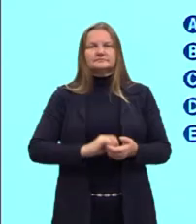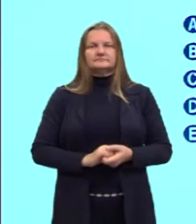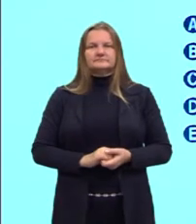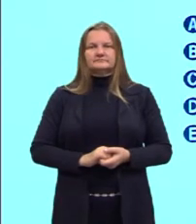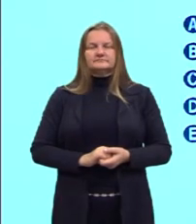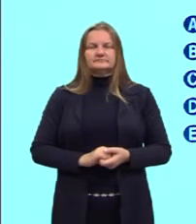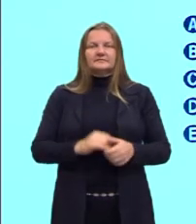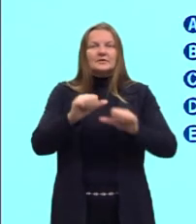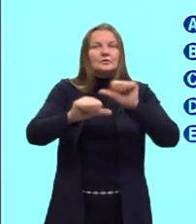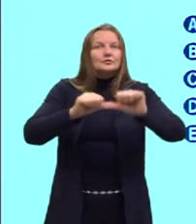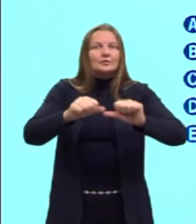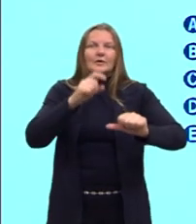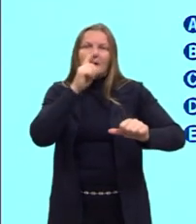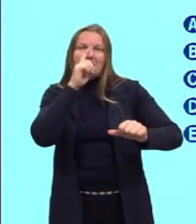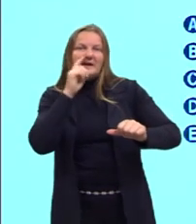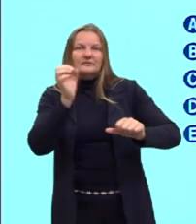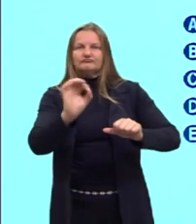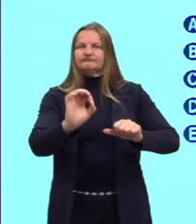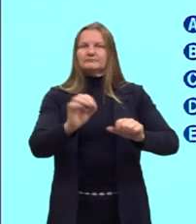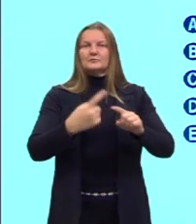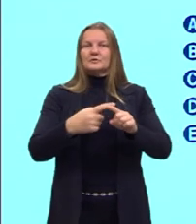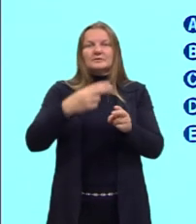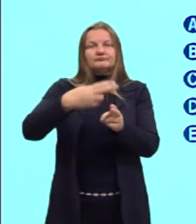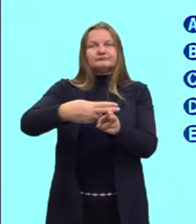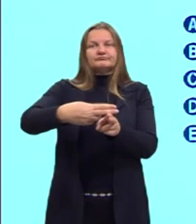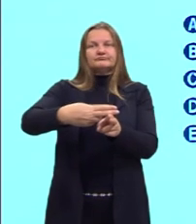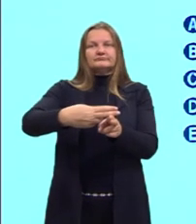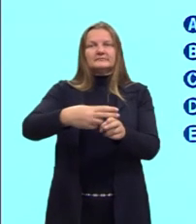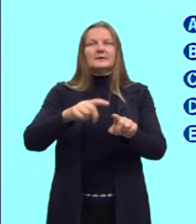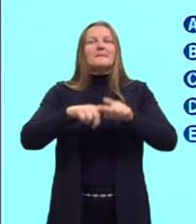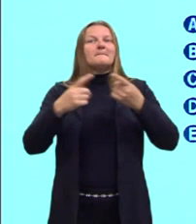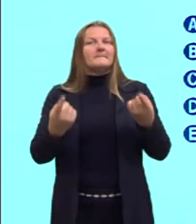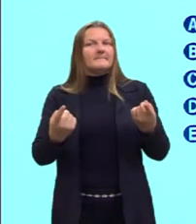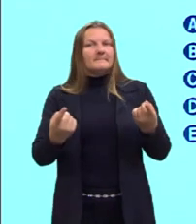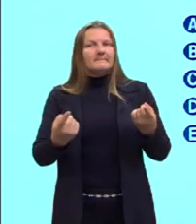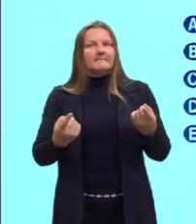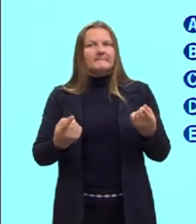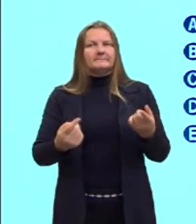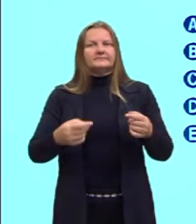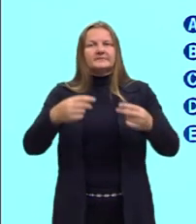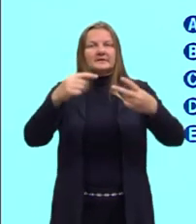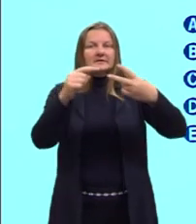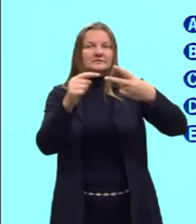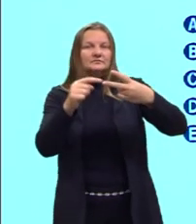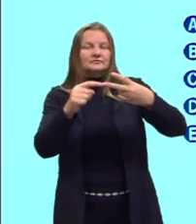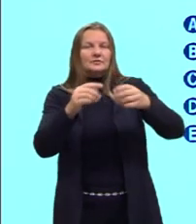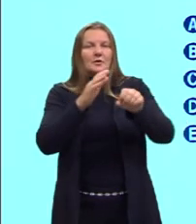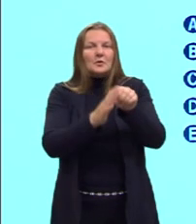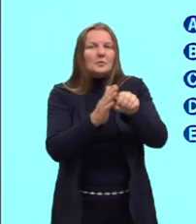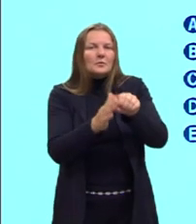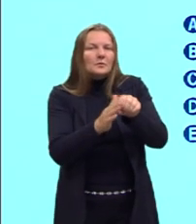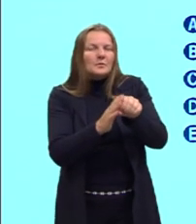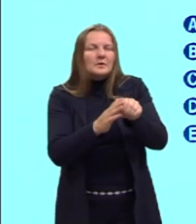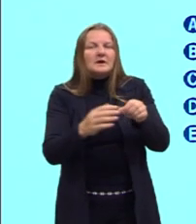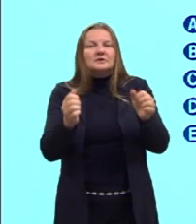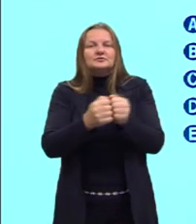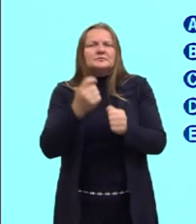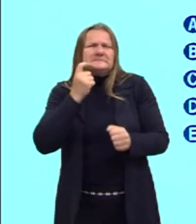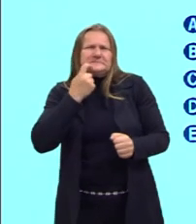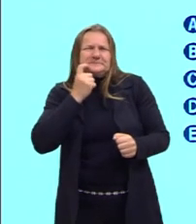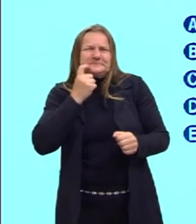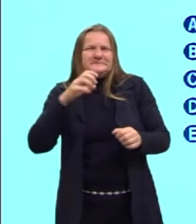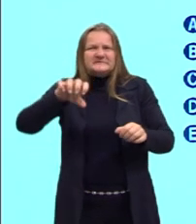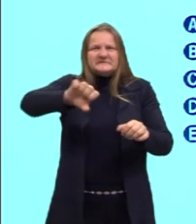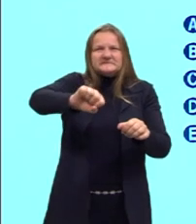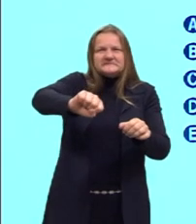vai ocorrer a troca de verde para amarelo, porque ela está neutra. Agora, na couve picada, junto com o suco de limão, além da